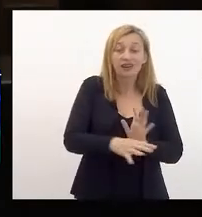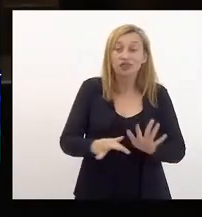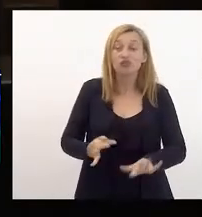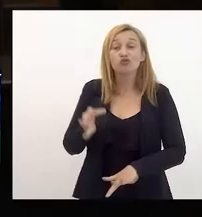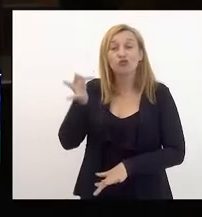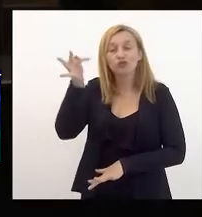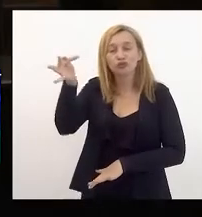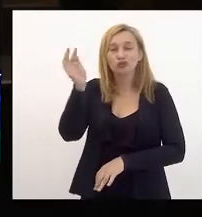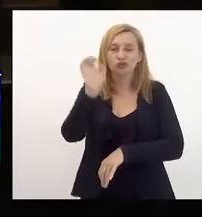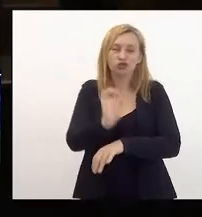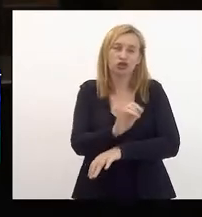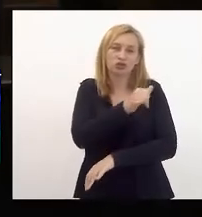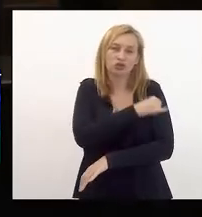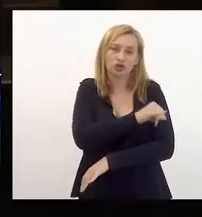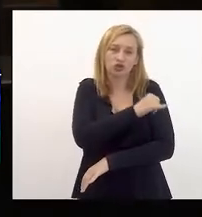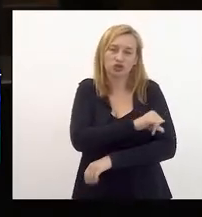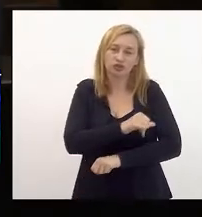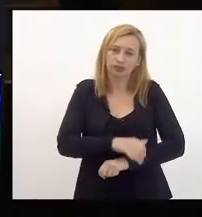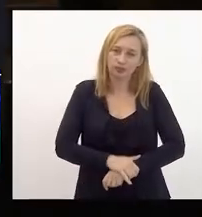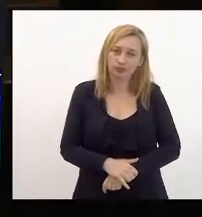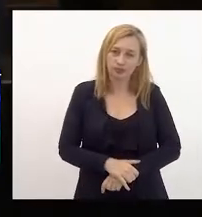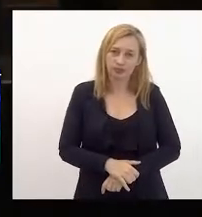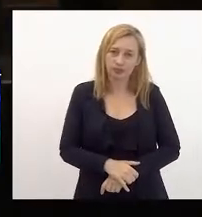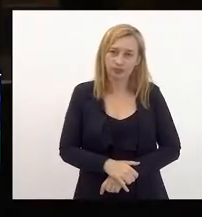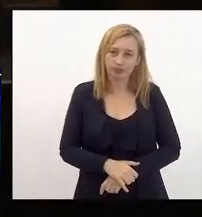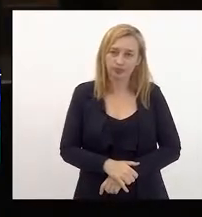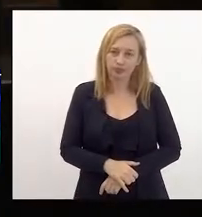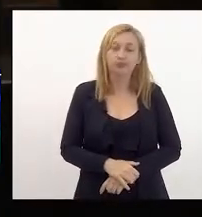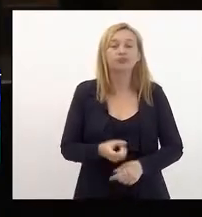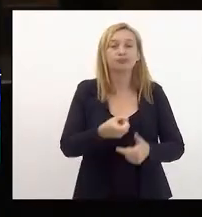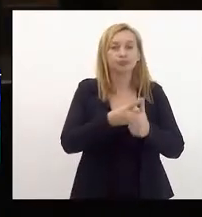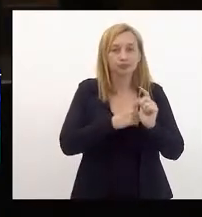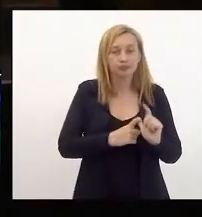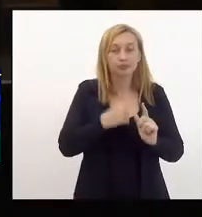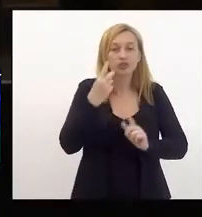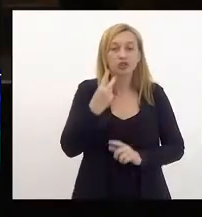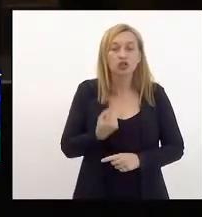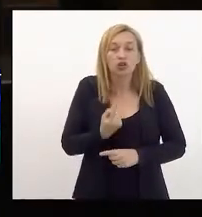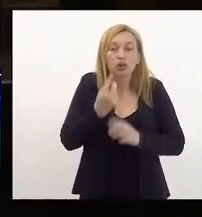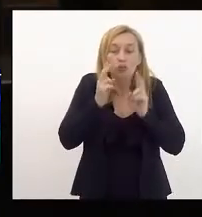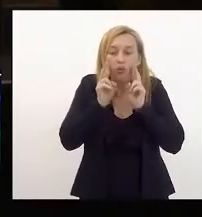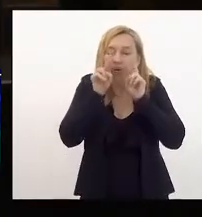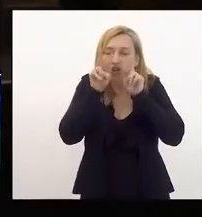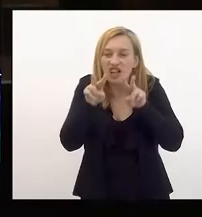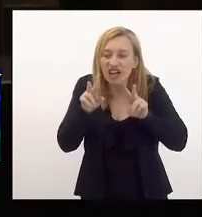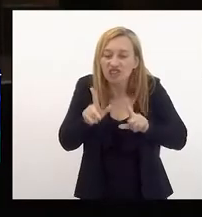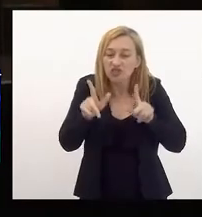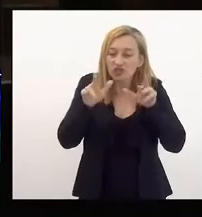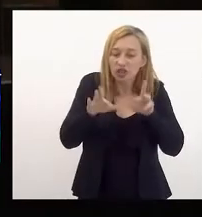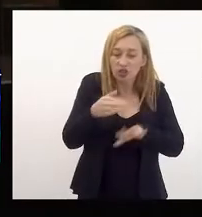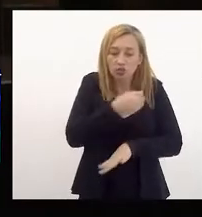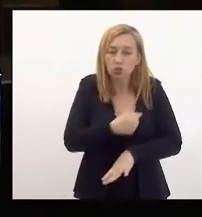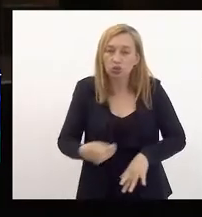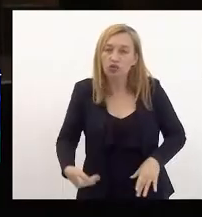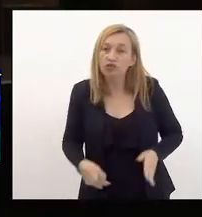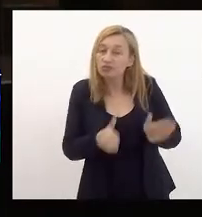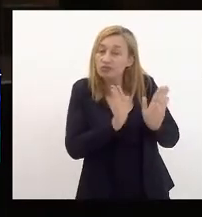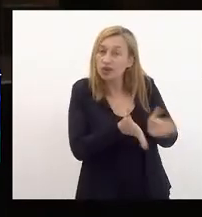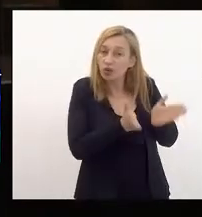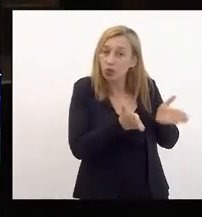do Estado do Rio de Janeiro depende de um olhar diferente do governo atual